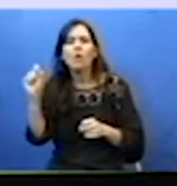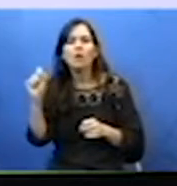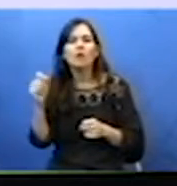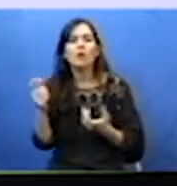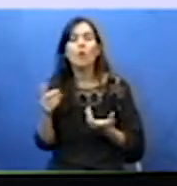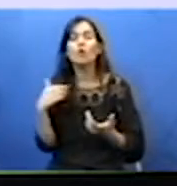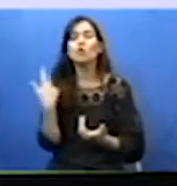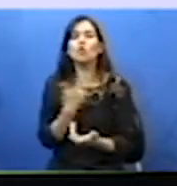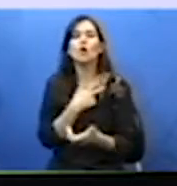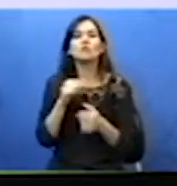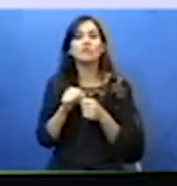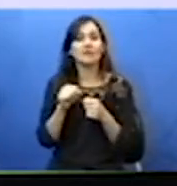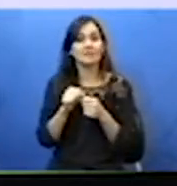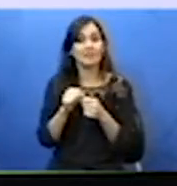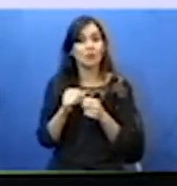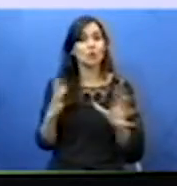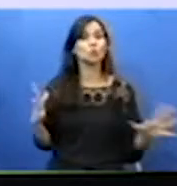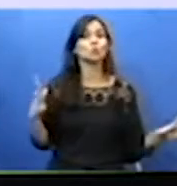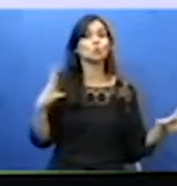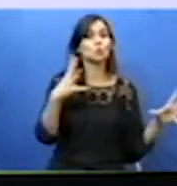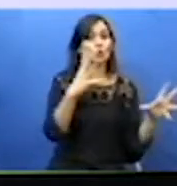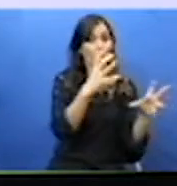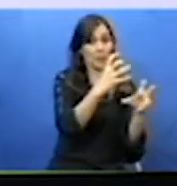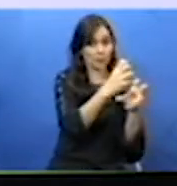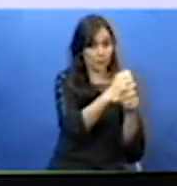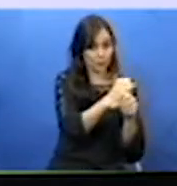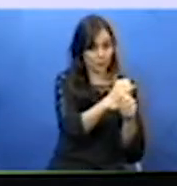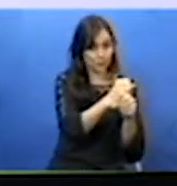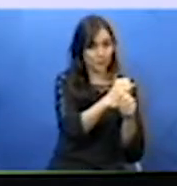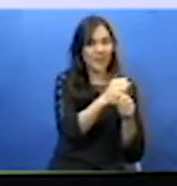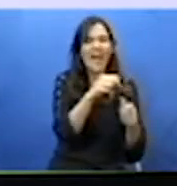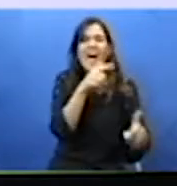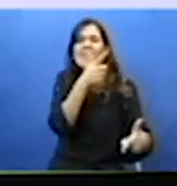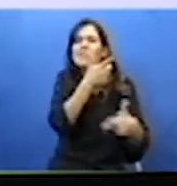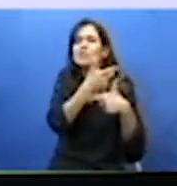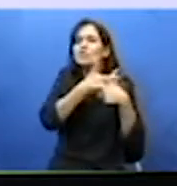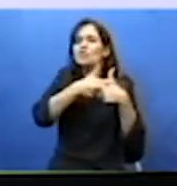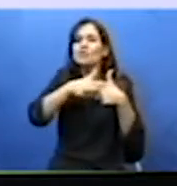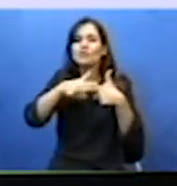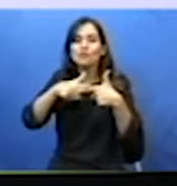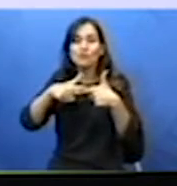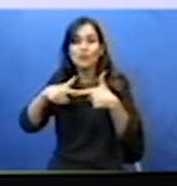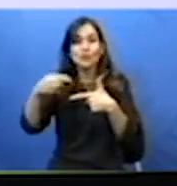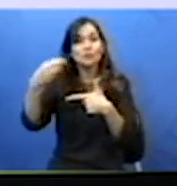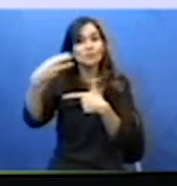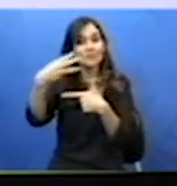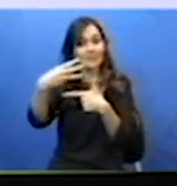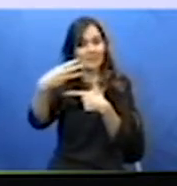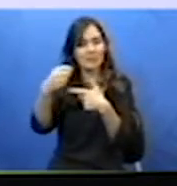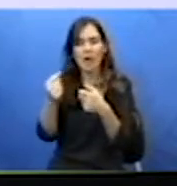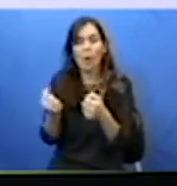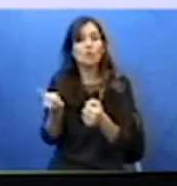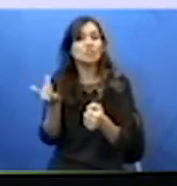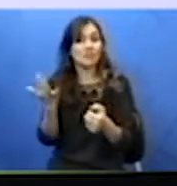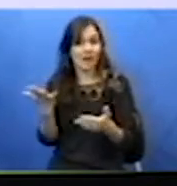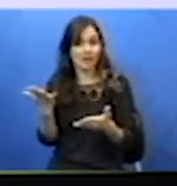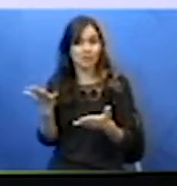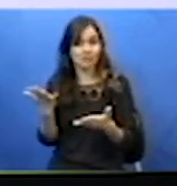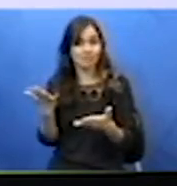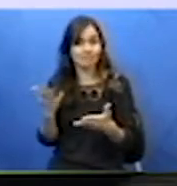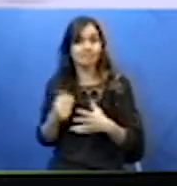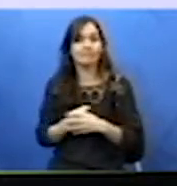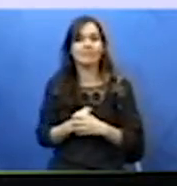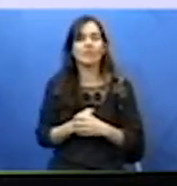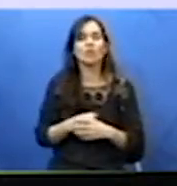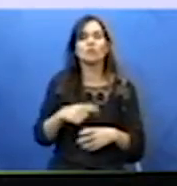somando os valores de todos os dados e dividindo a soma pelo número de dados. Então, olha lá, a